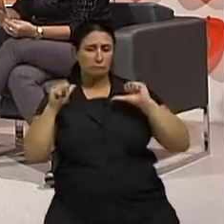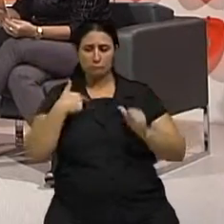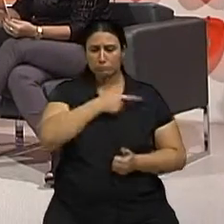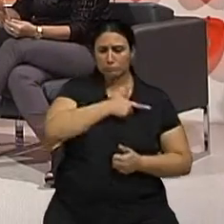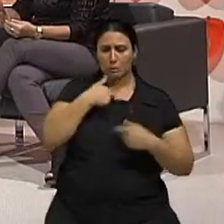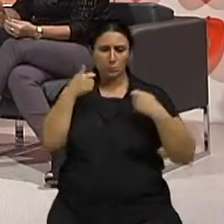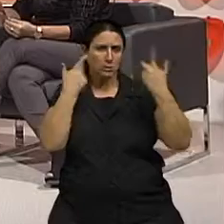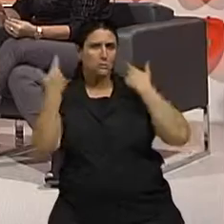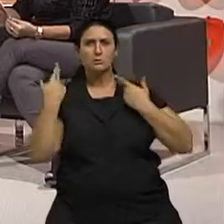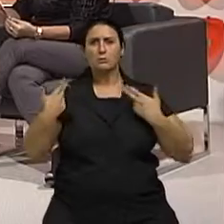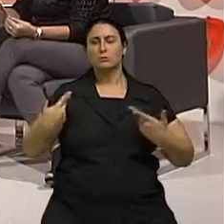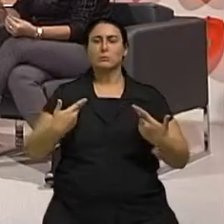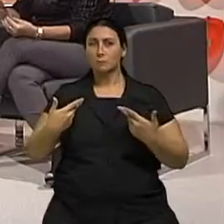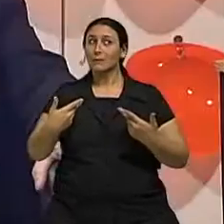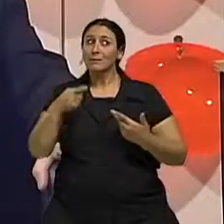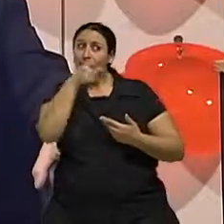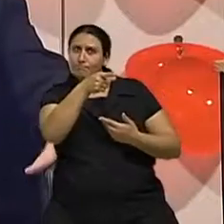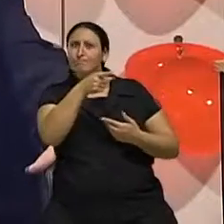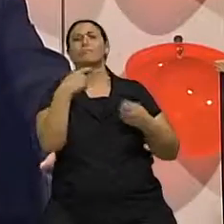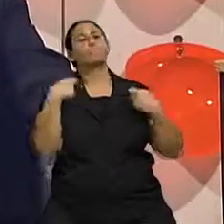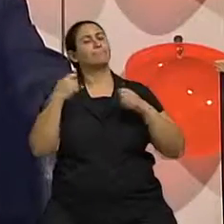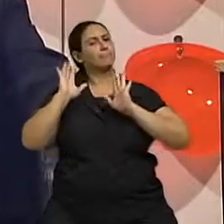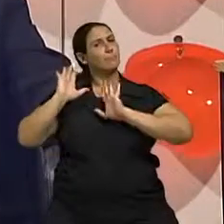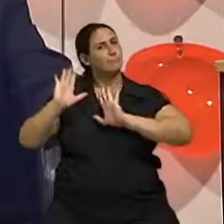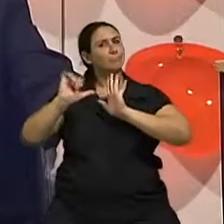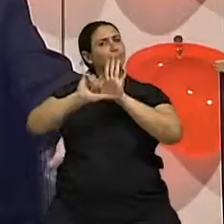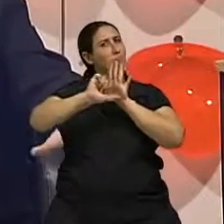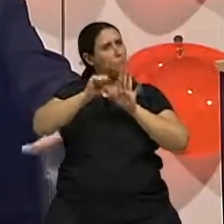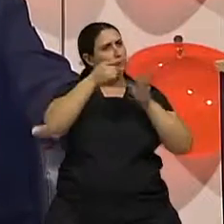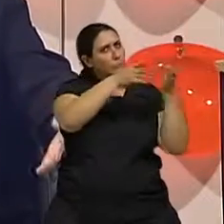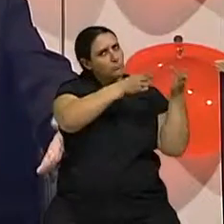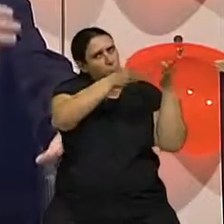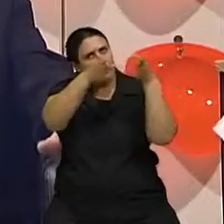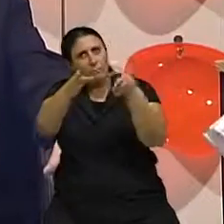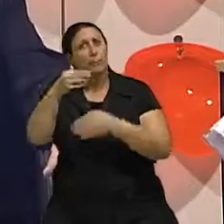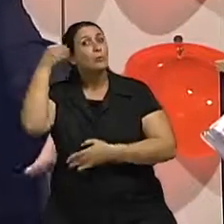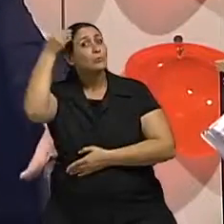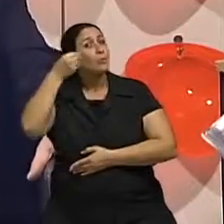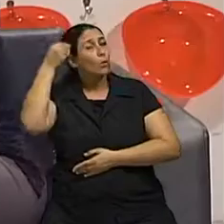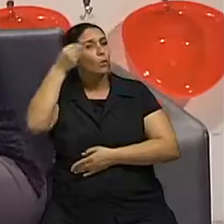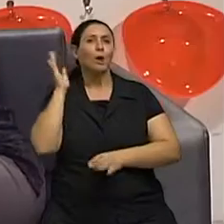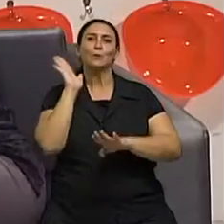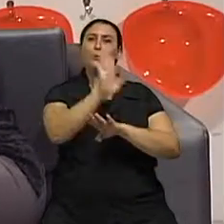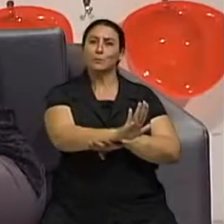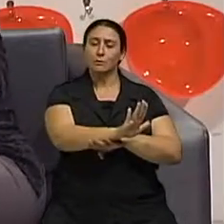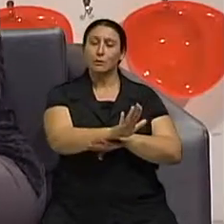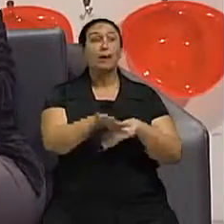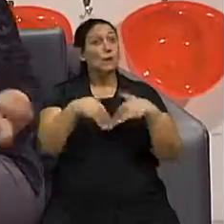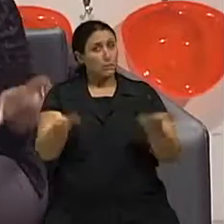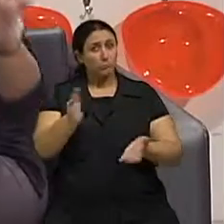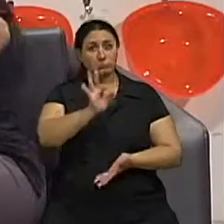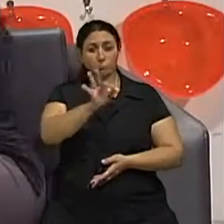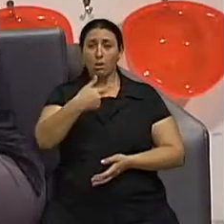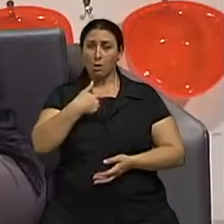a gente não trata. Claro. A gente encaminha para ela fazer um tratamento de acordo com o que ela necessita. Ou seja, eu posso entender que isso